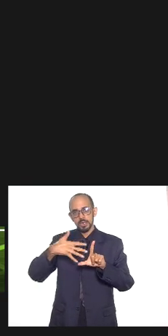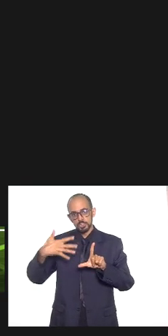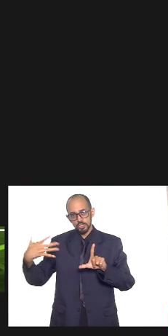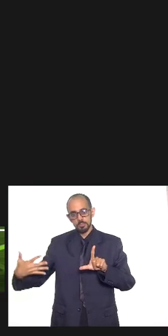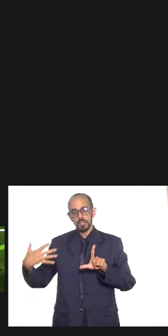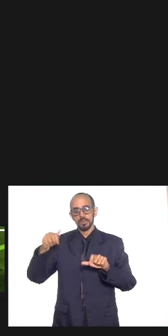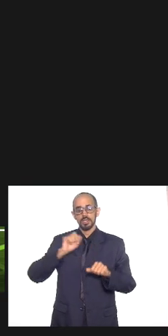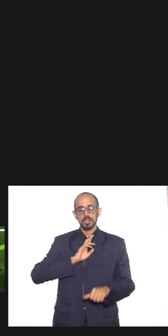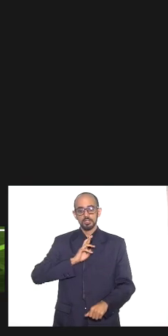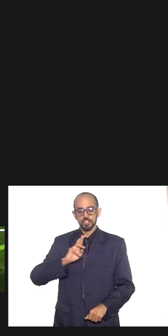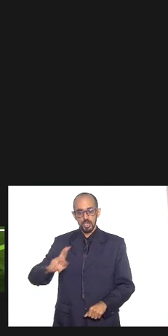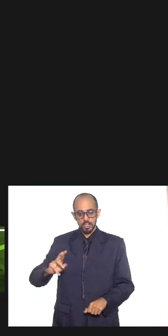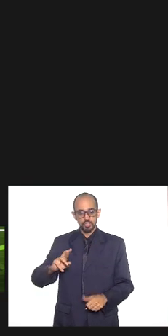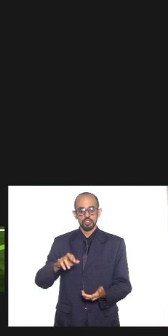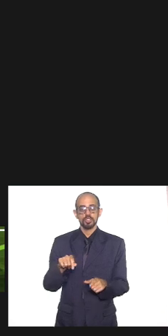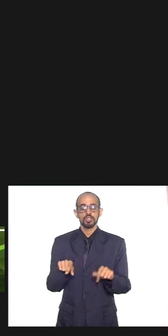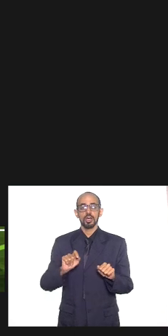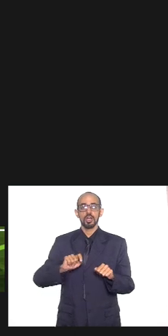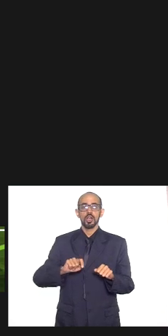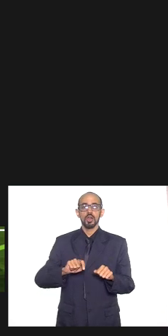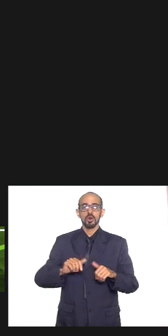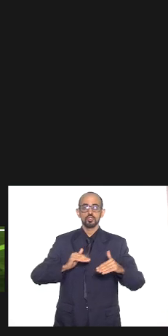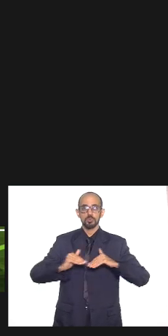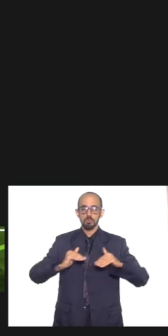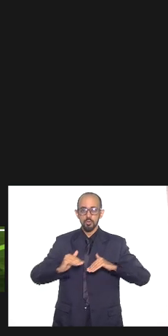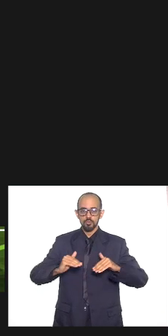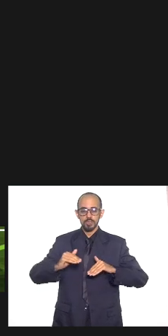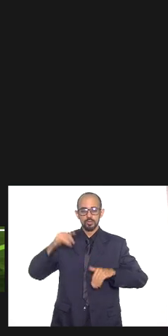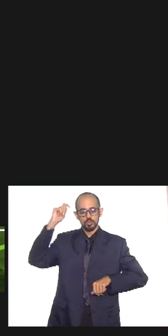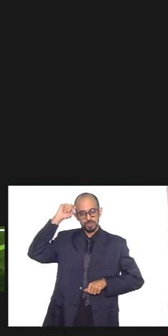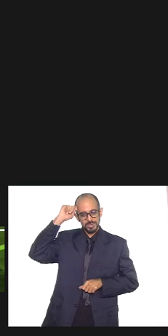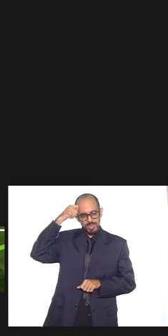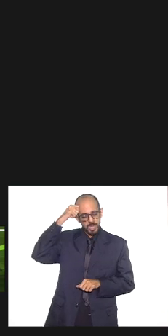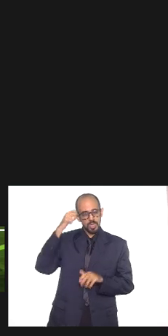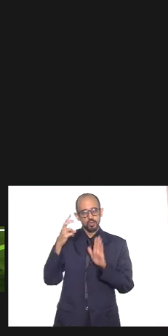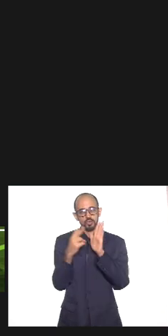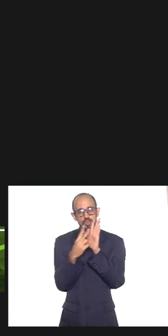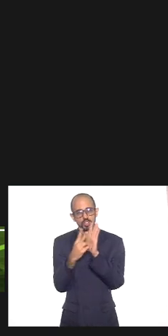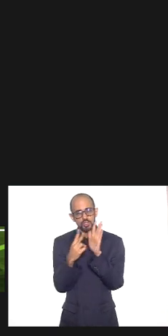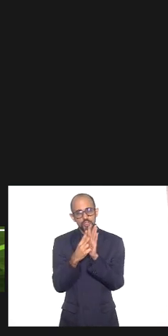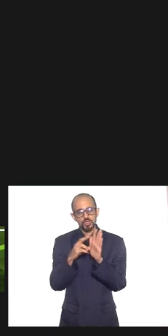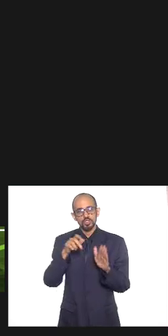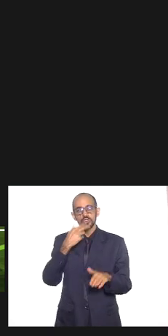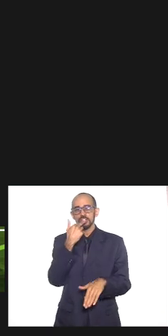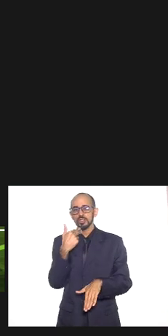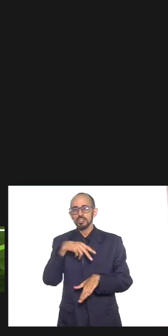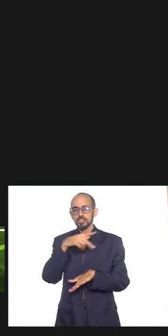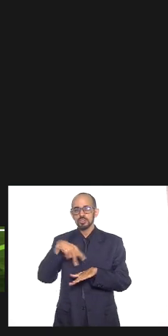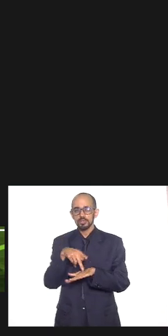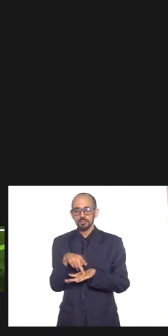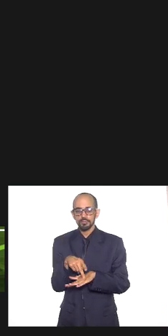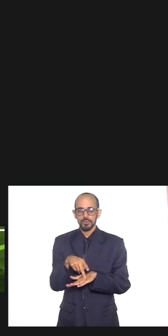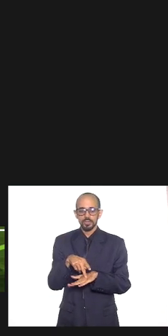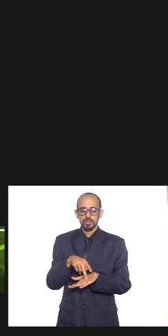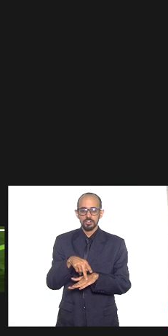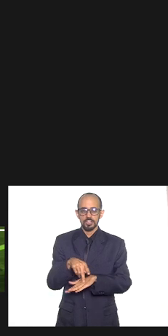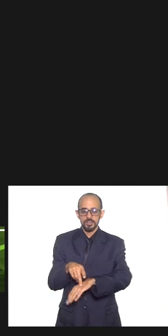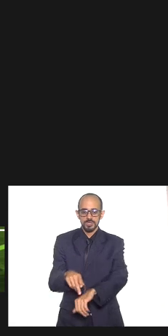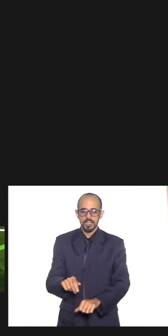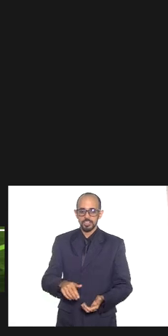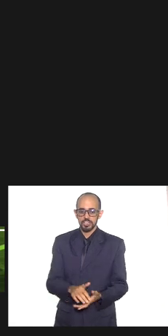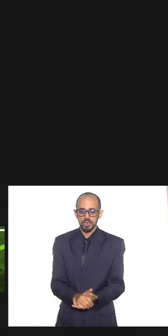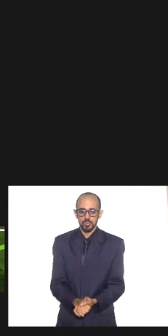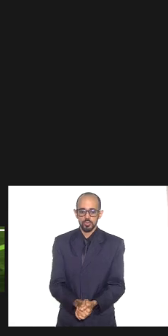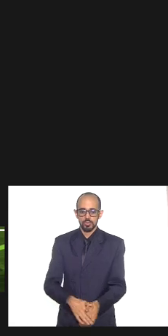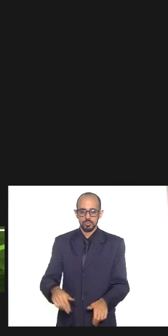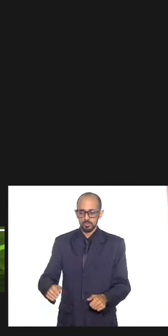religiosas questões dos movimentos negros indígenas refugiados abrigamento tudo mais para melhor atender esse